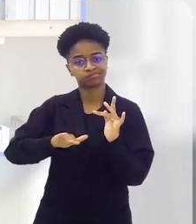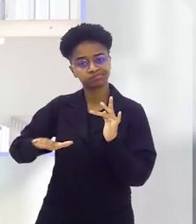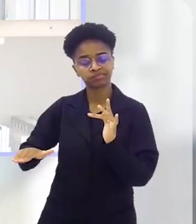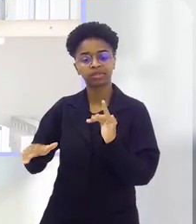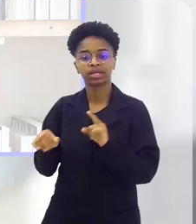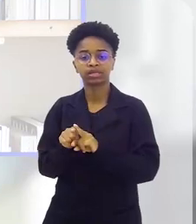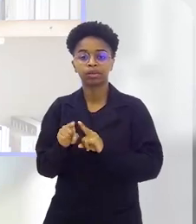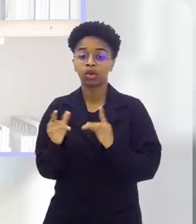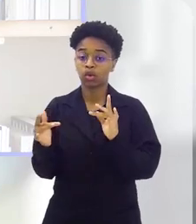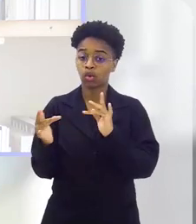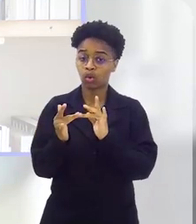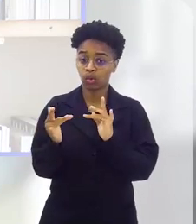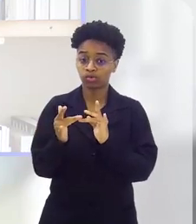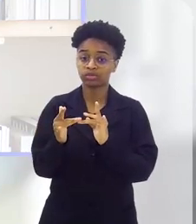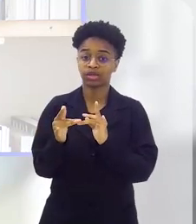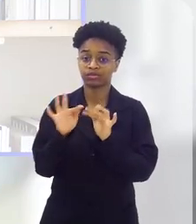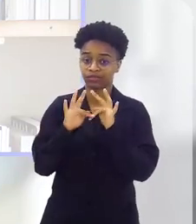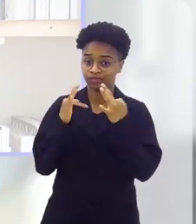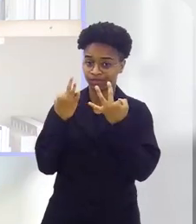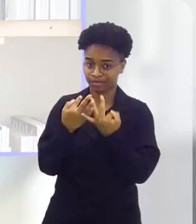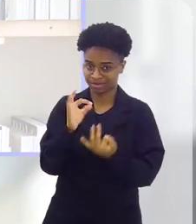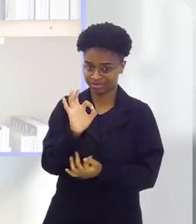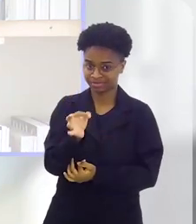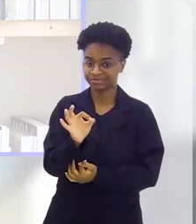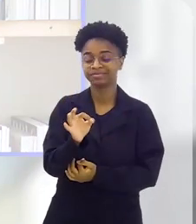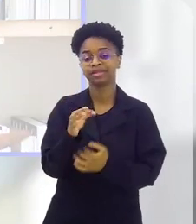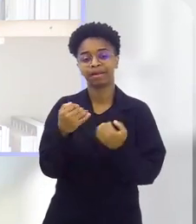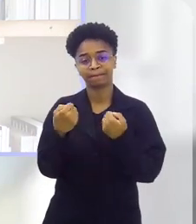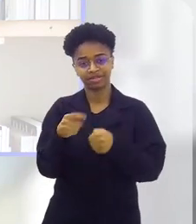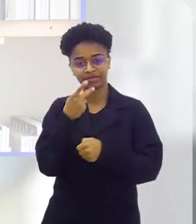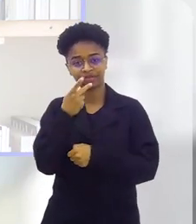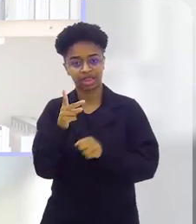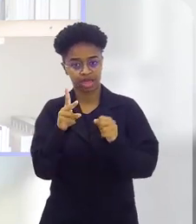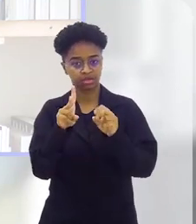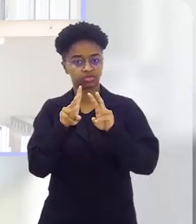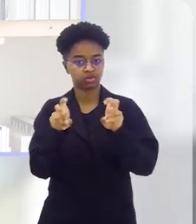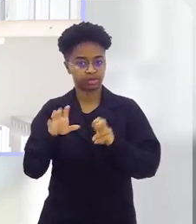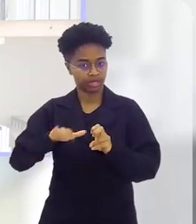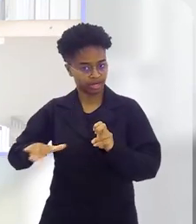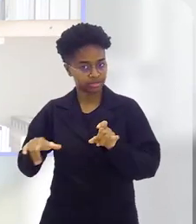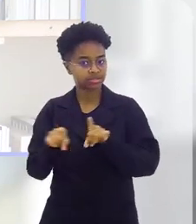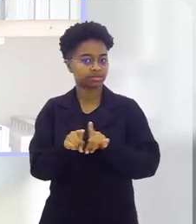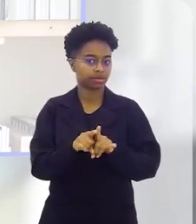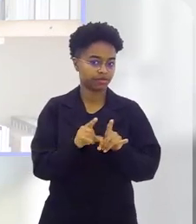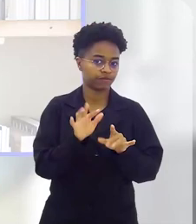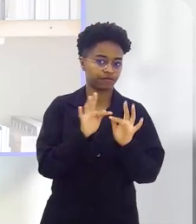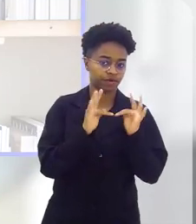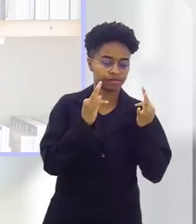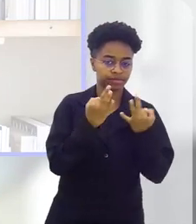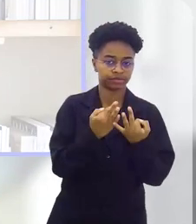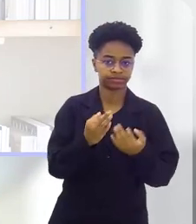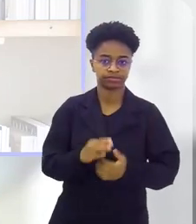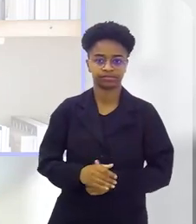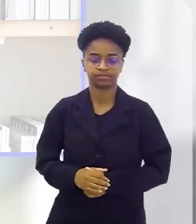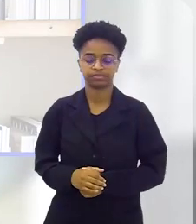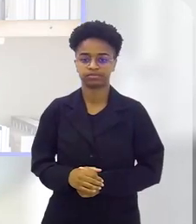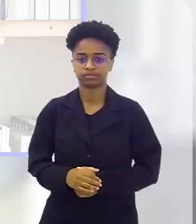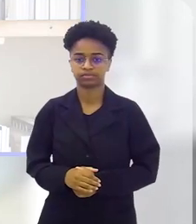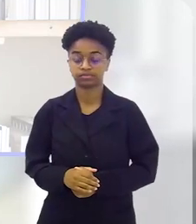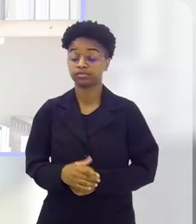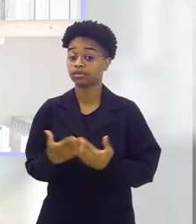com esses pequenos e tem contato também dos pais. A gente precisa falar das crianças e também dos pais nesse momento.